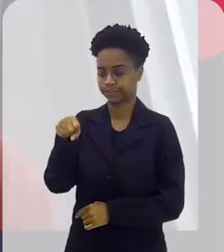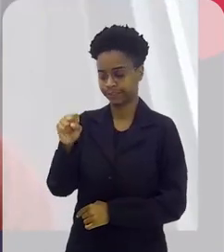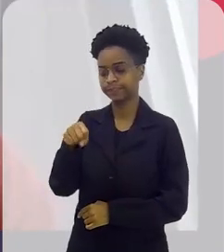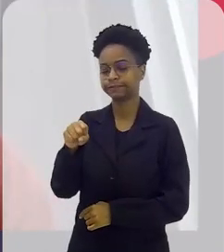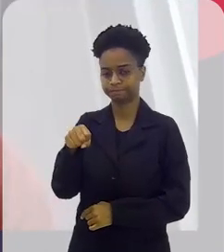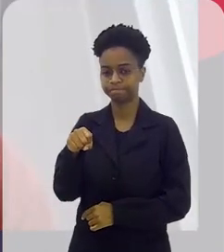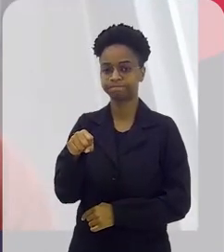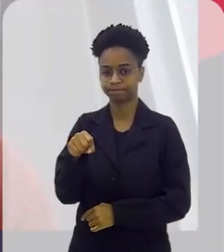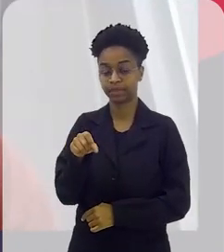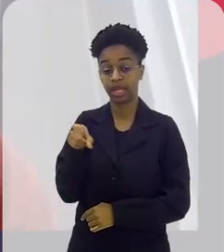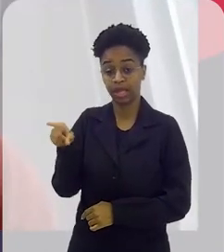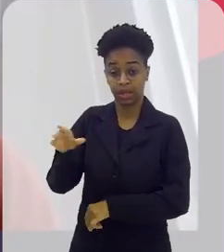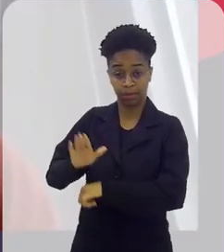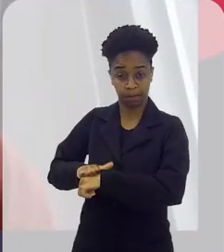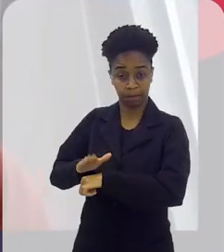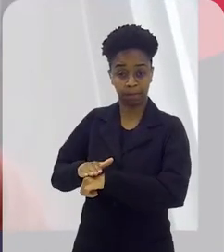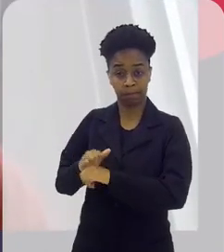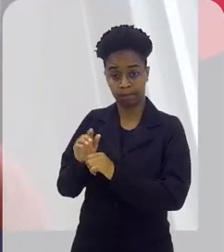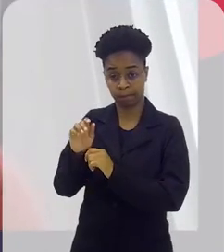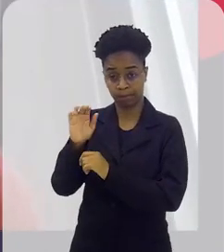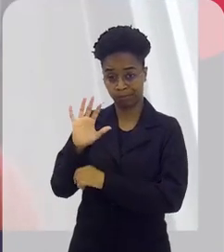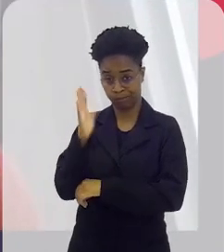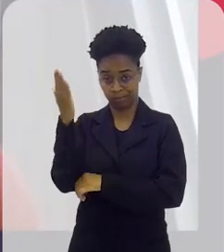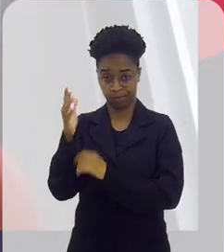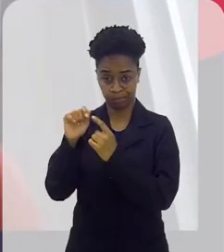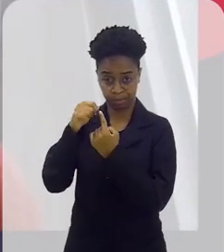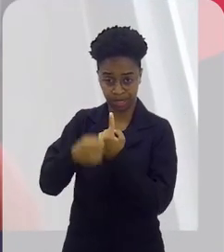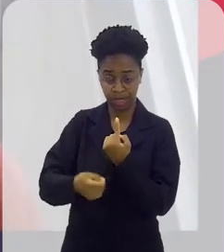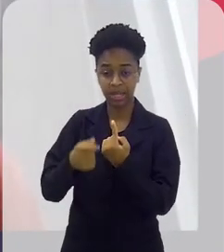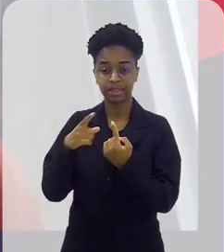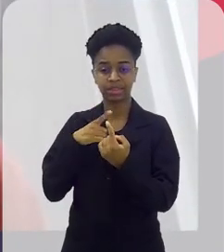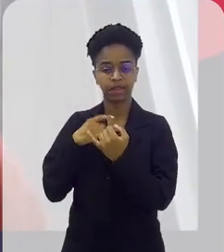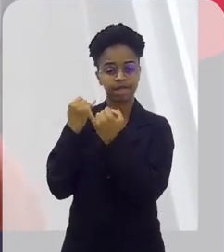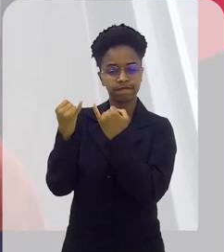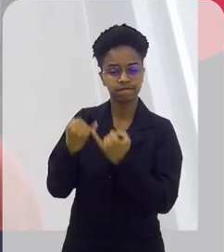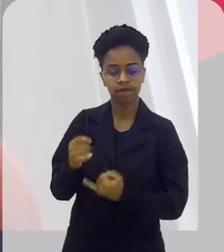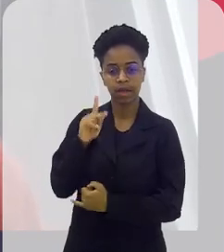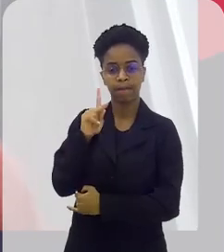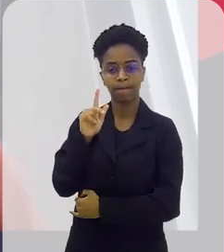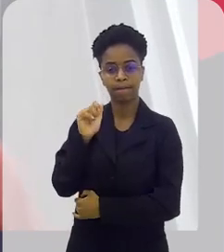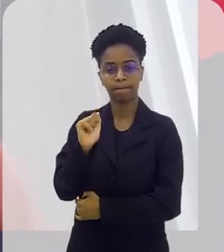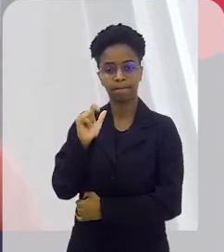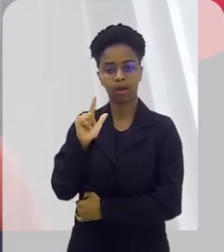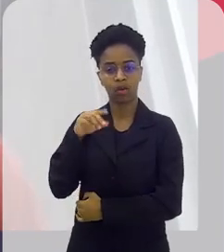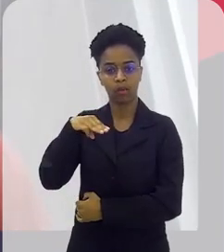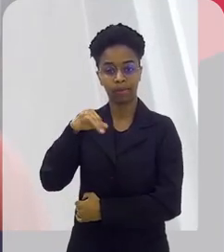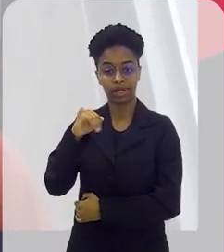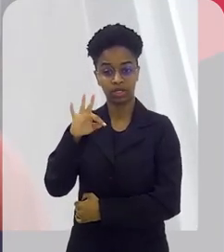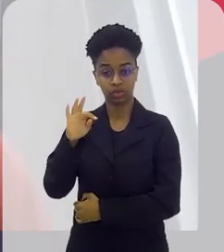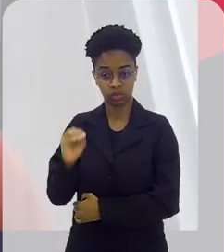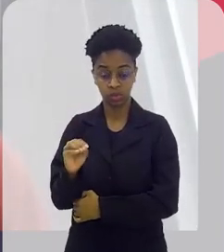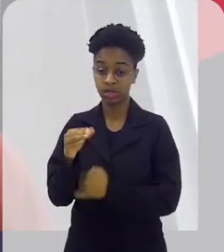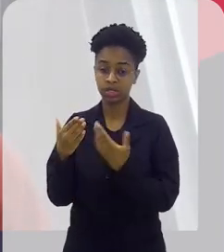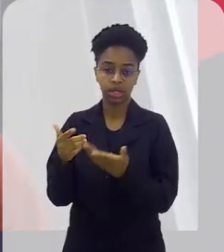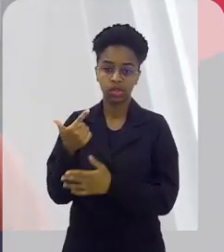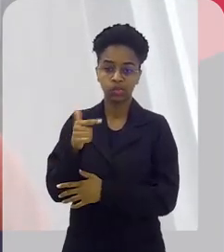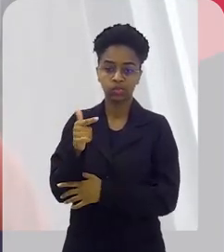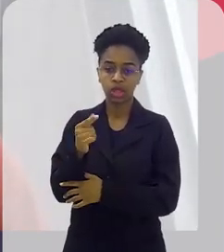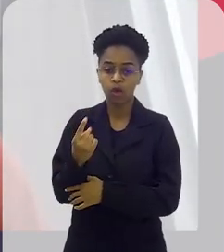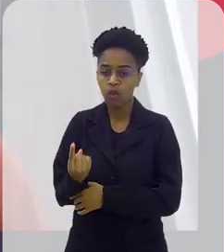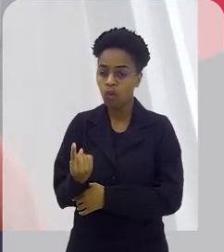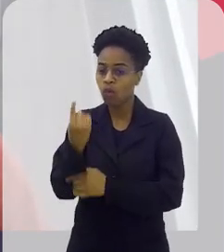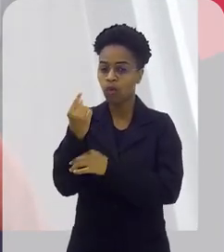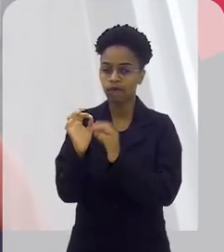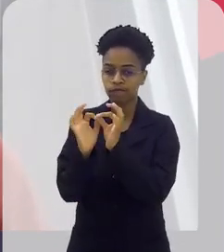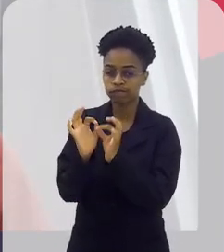tem, sim, né? Ela, por si só, como ela tem uma característica de palmito ou caudicela, ela não tem um comprimento único